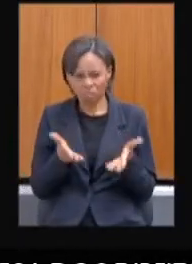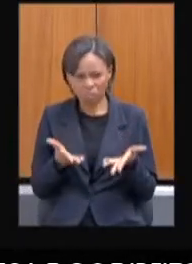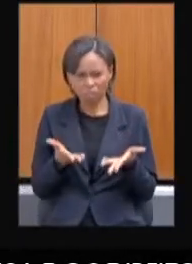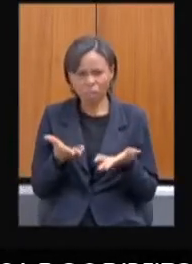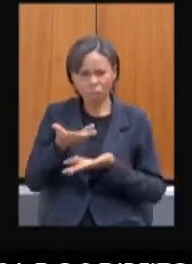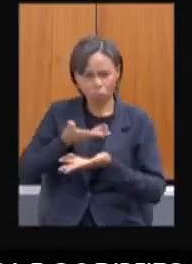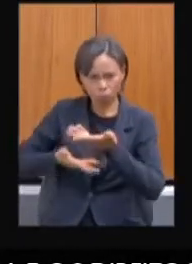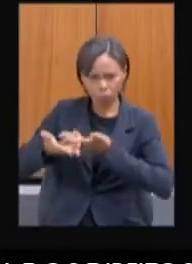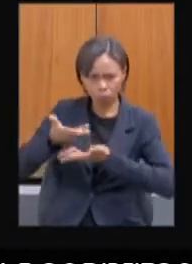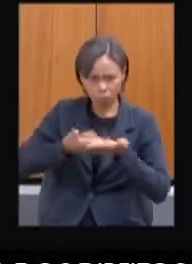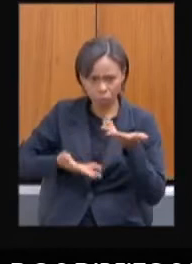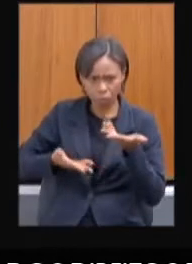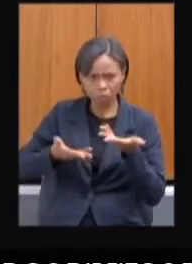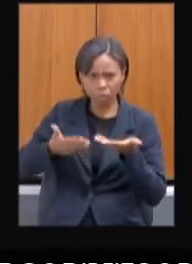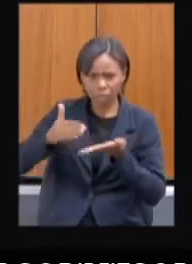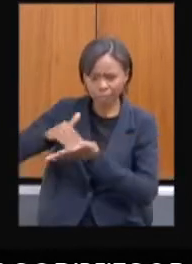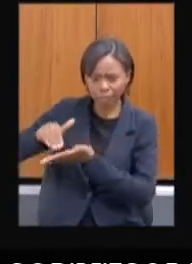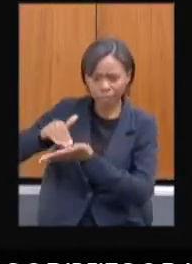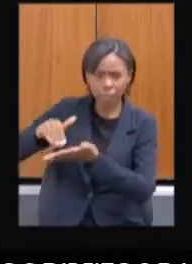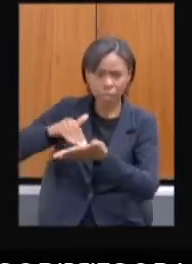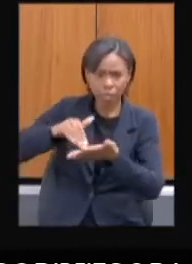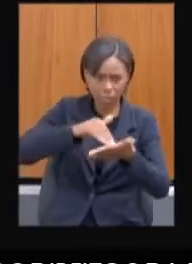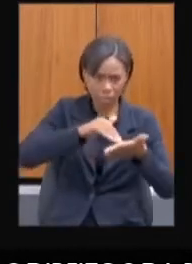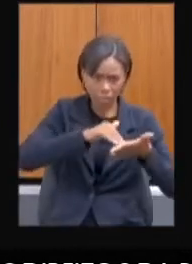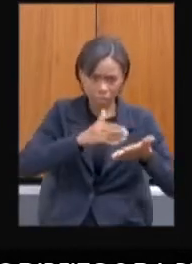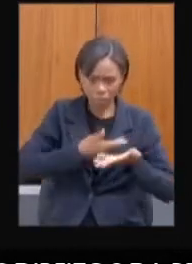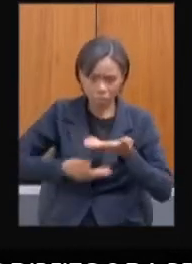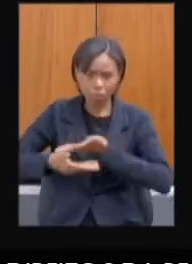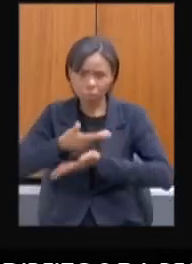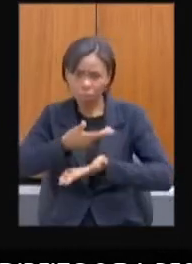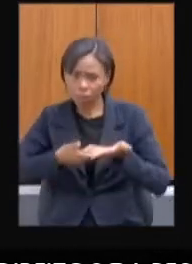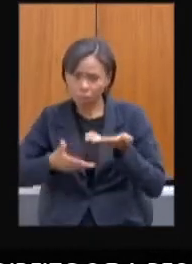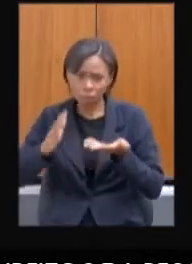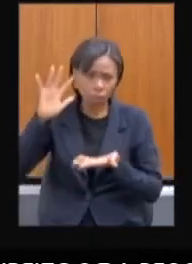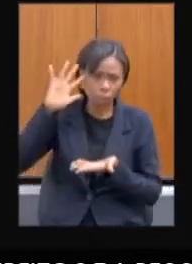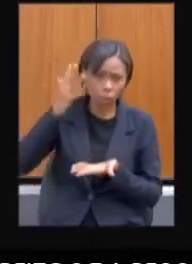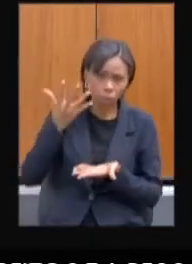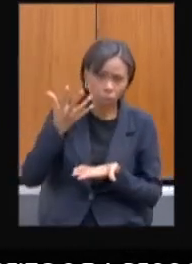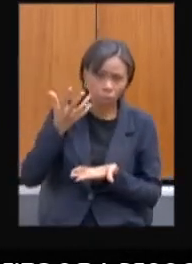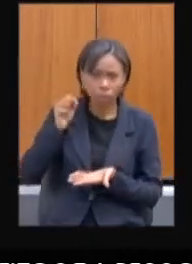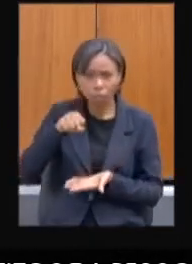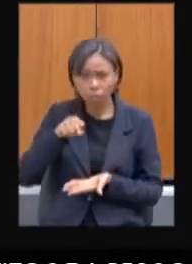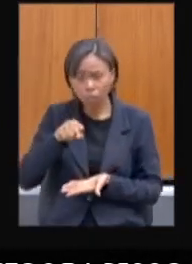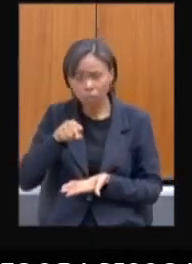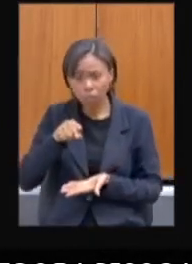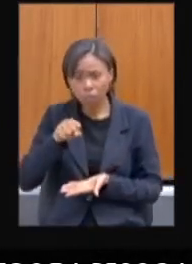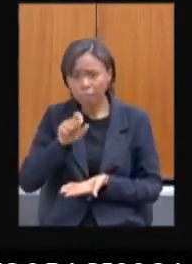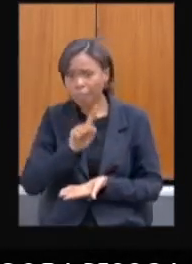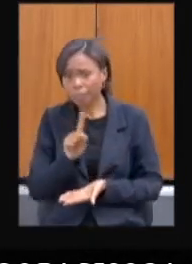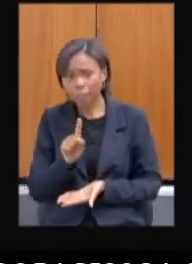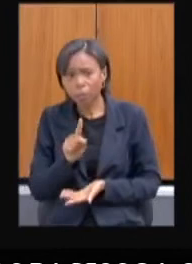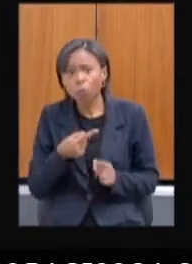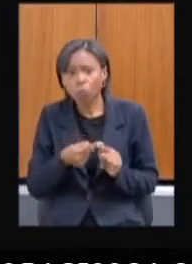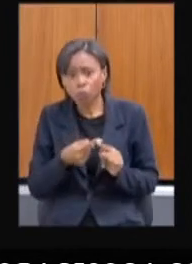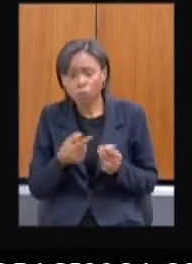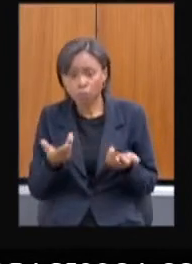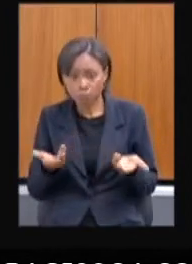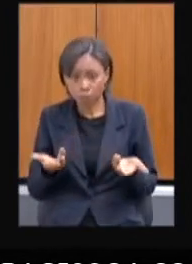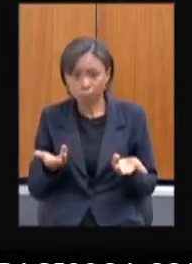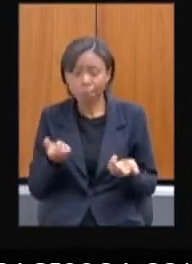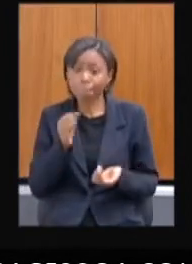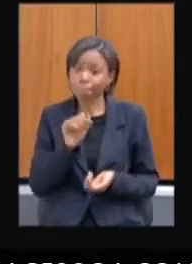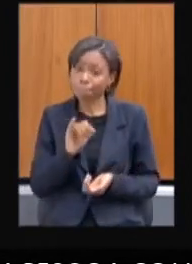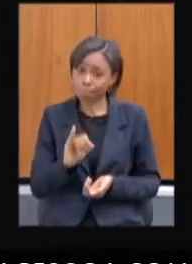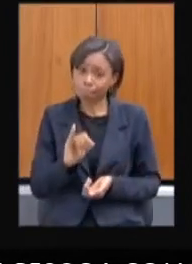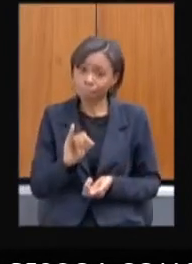das secretarias a fim? Se não, por que não? Se seria o caso de